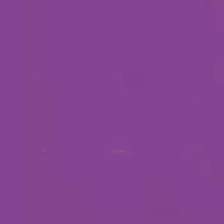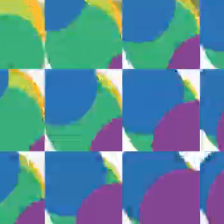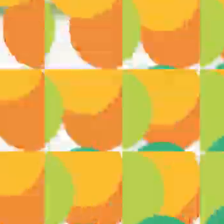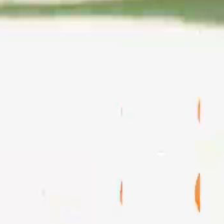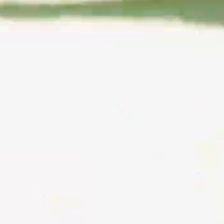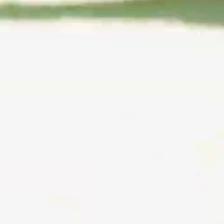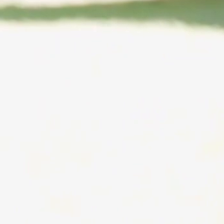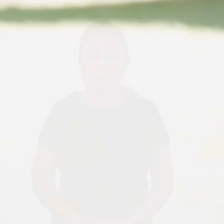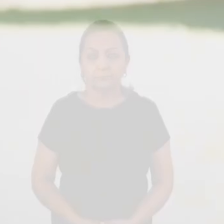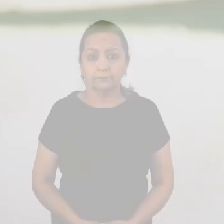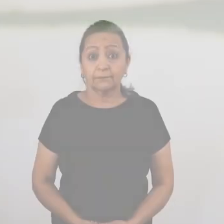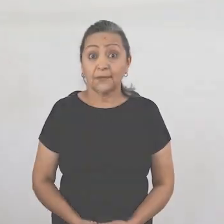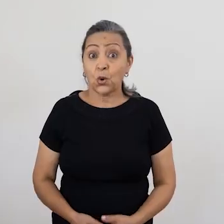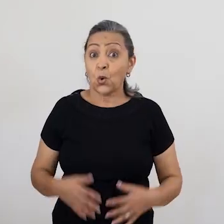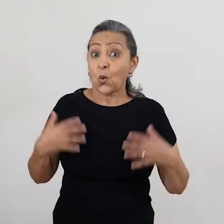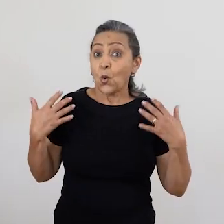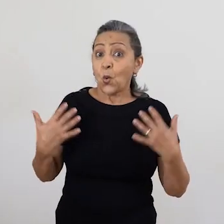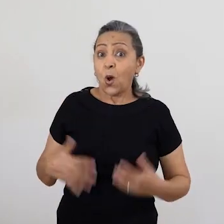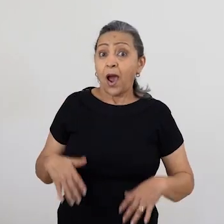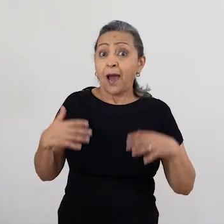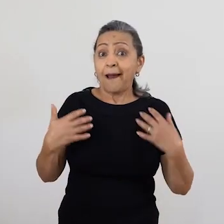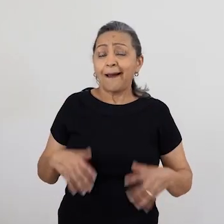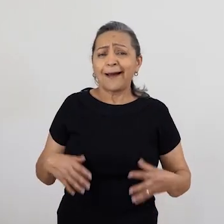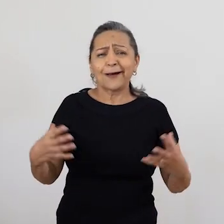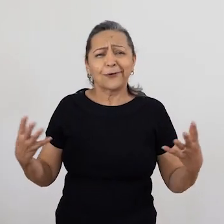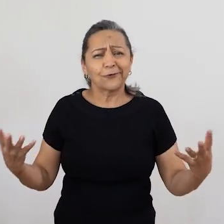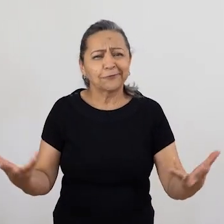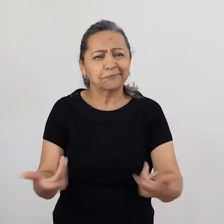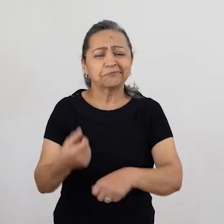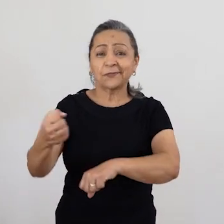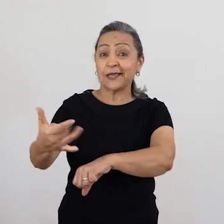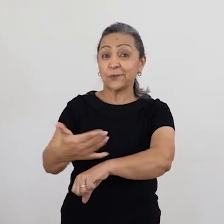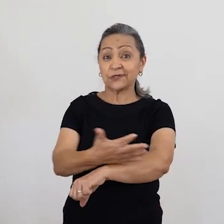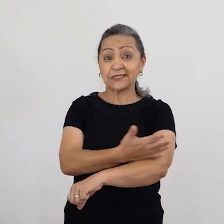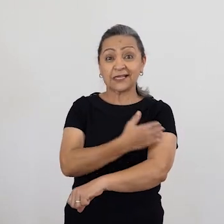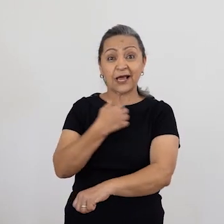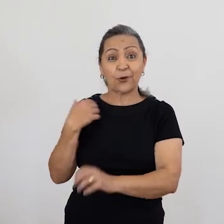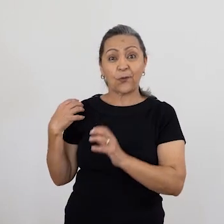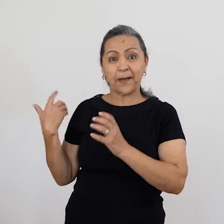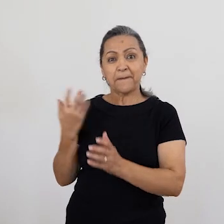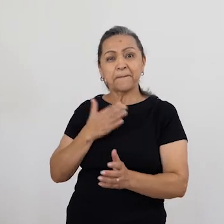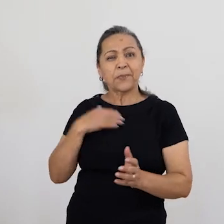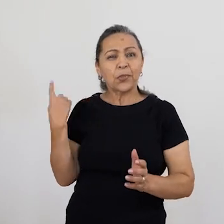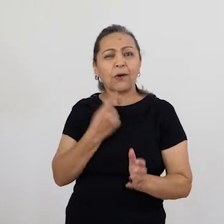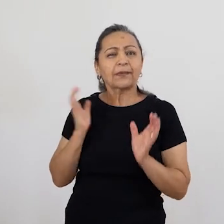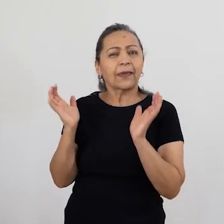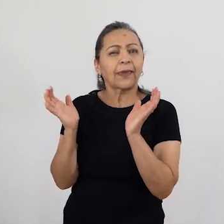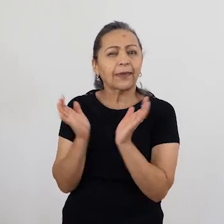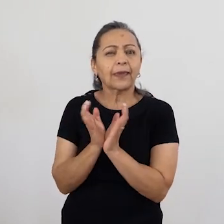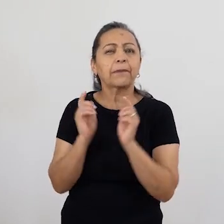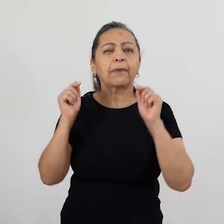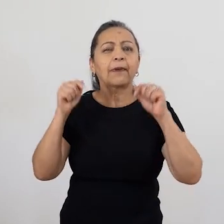É com emoção que a nossa equipe está hoje aqui na Unipaz, o lugar que eu vi há tantos anos,